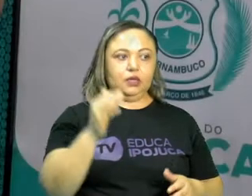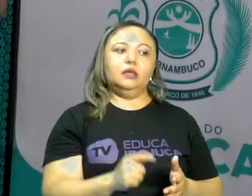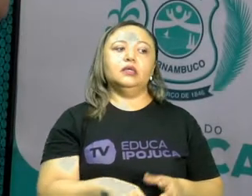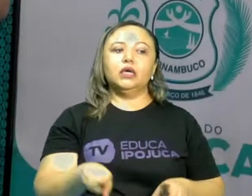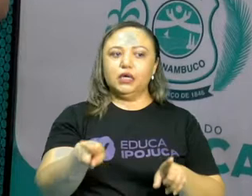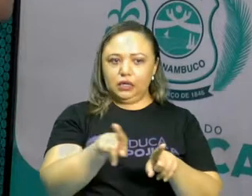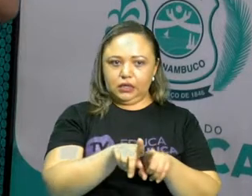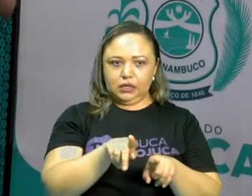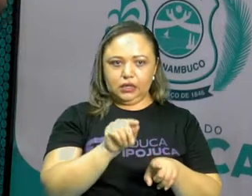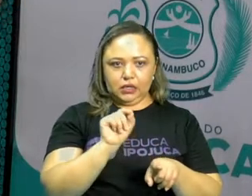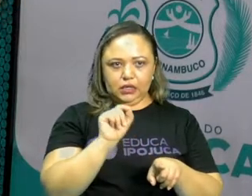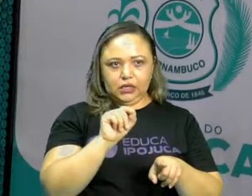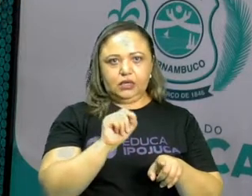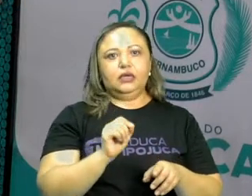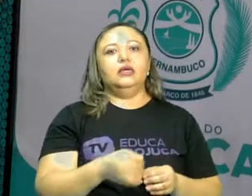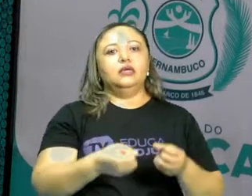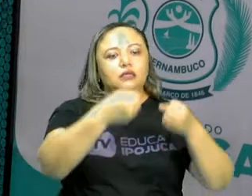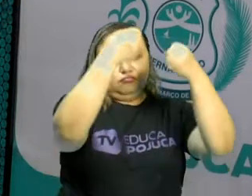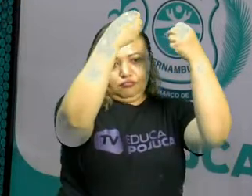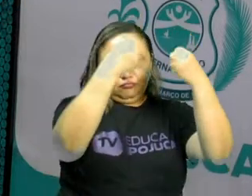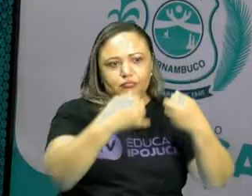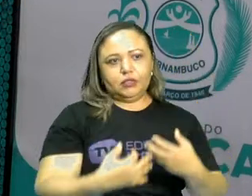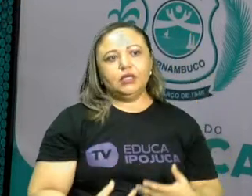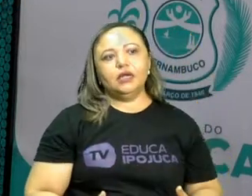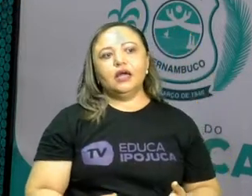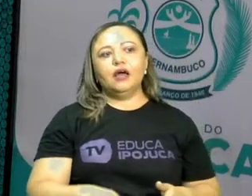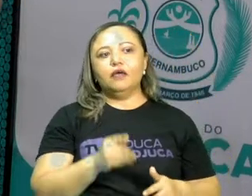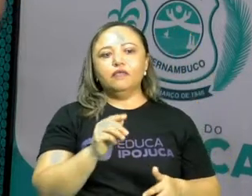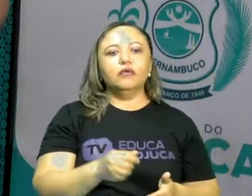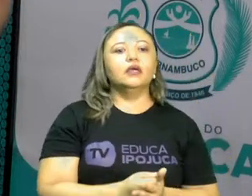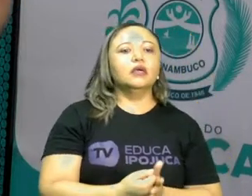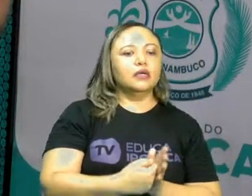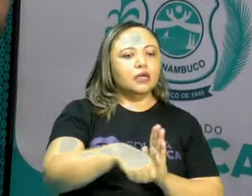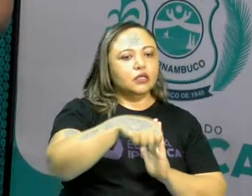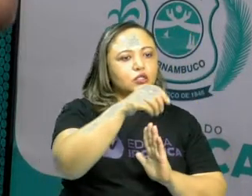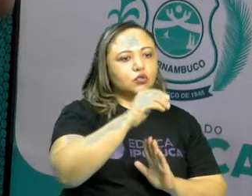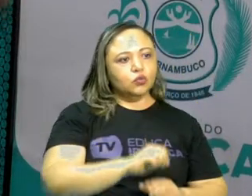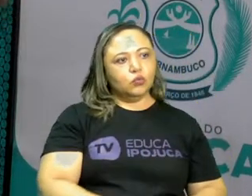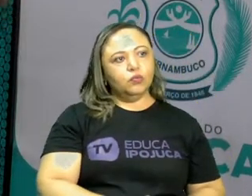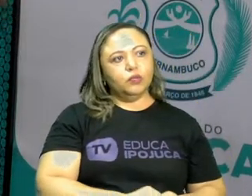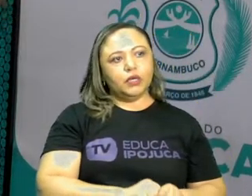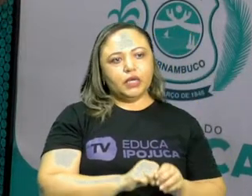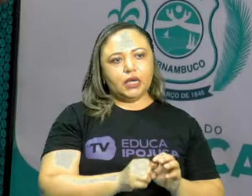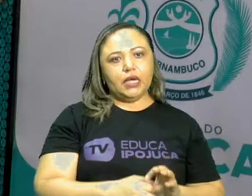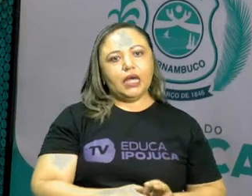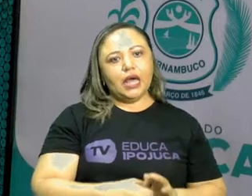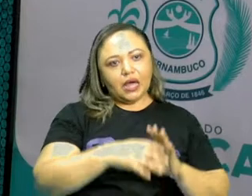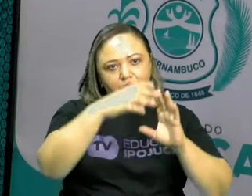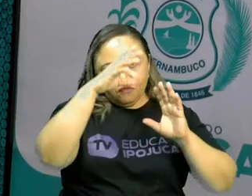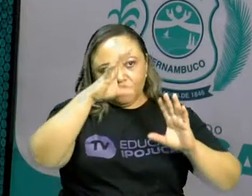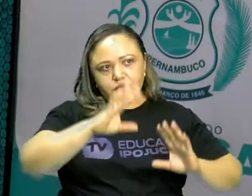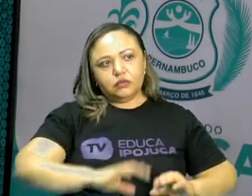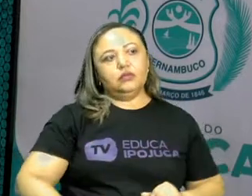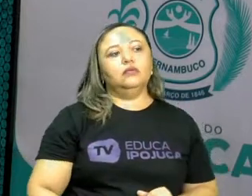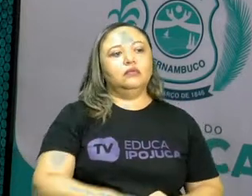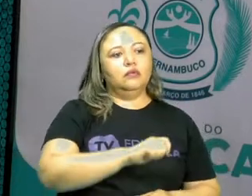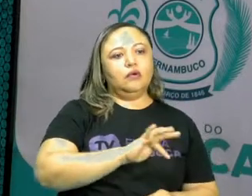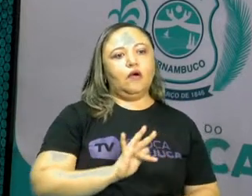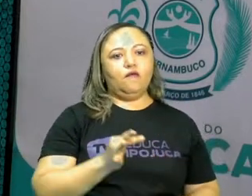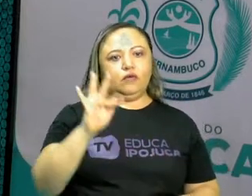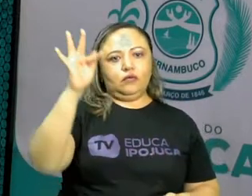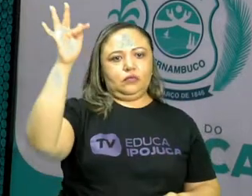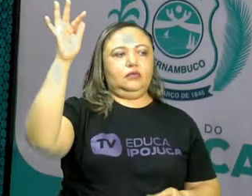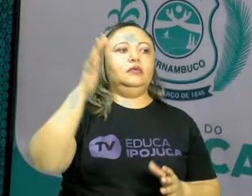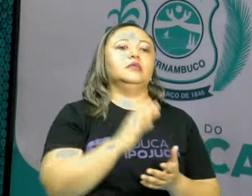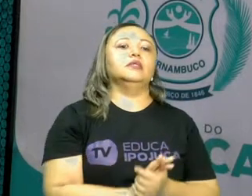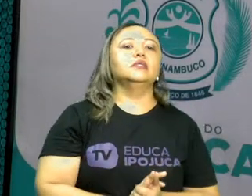iluminismo, né? Também onde vai ocorrer uma das revoluções, que é a Revolução Francesa, tá? Que vai justamente, por fim, ao Antigo